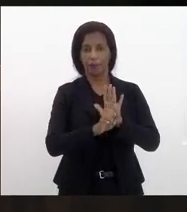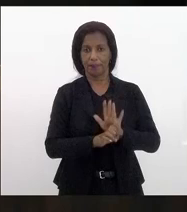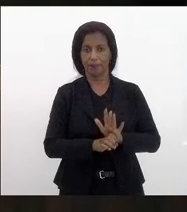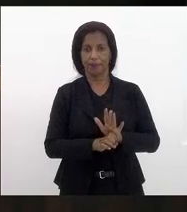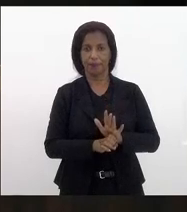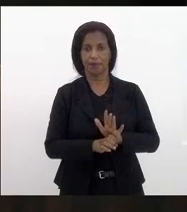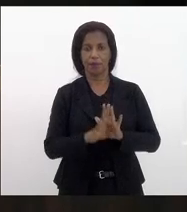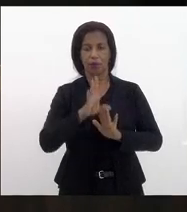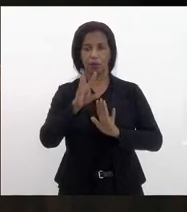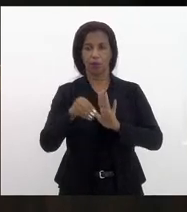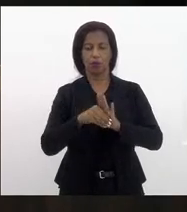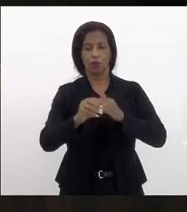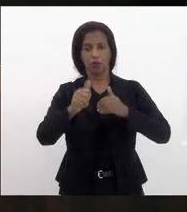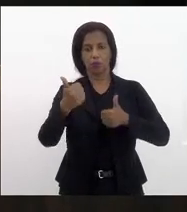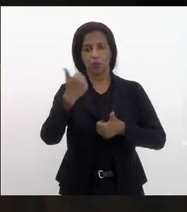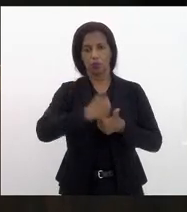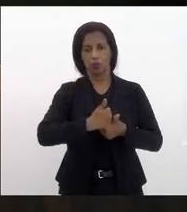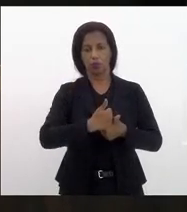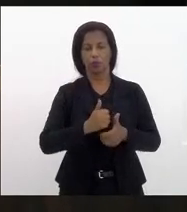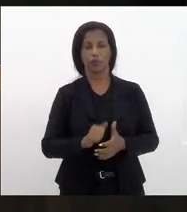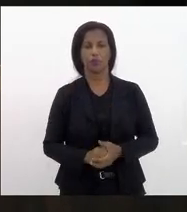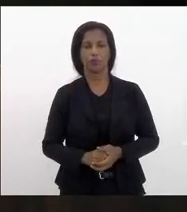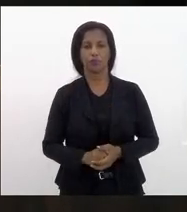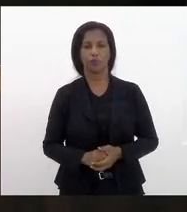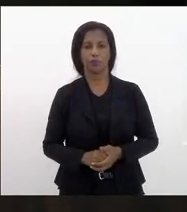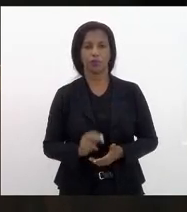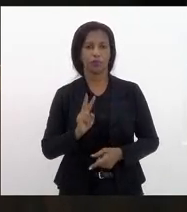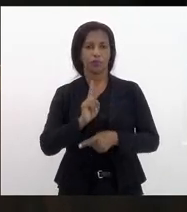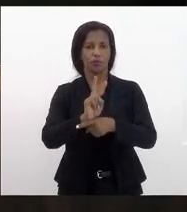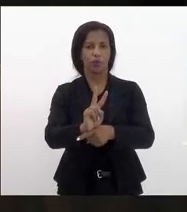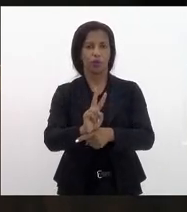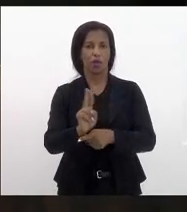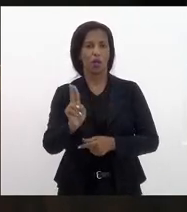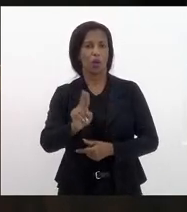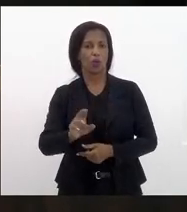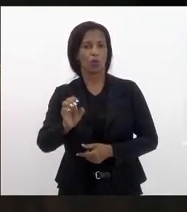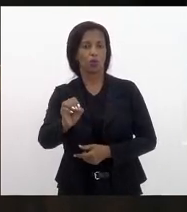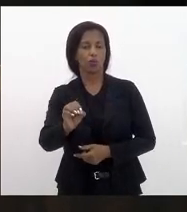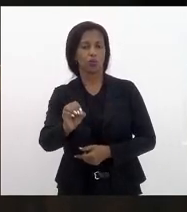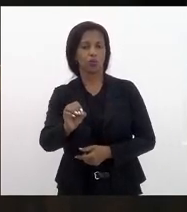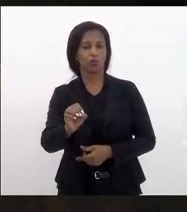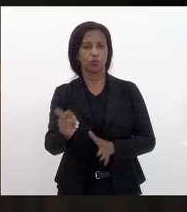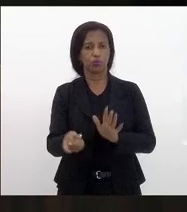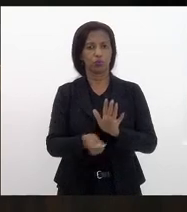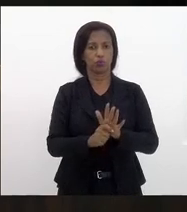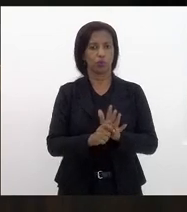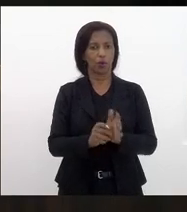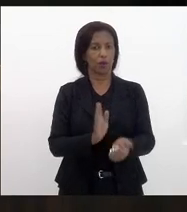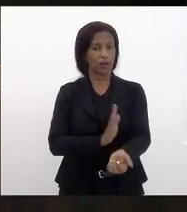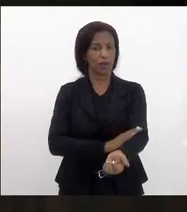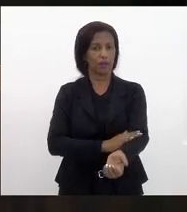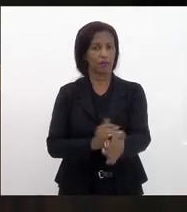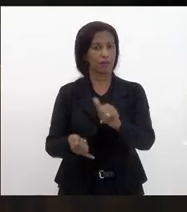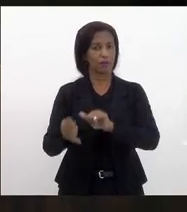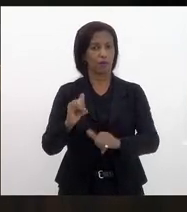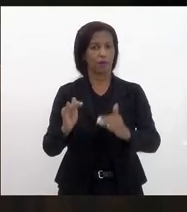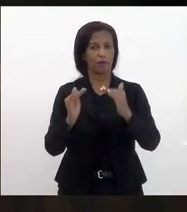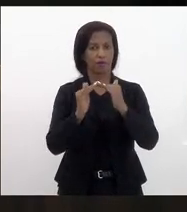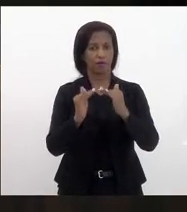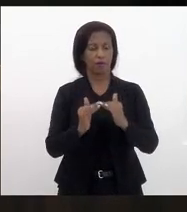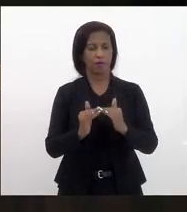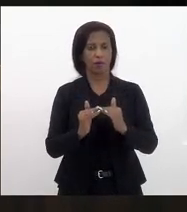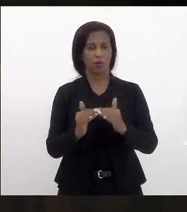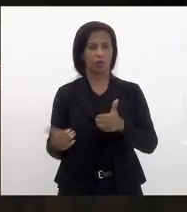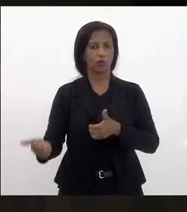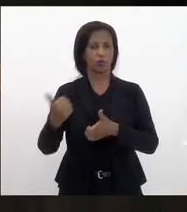concluído por substitutivo de prevenção ao uso de drogas e dependentes químicos em geral favorável, com